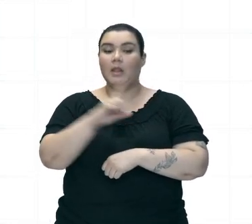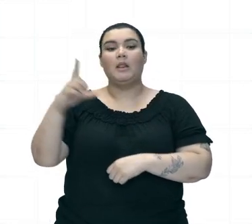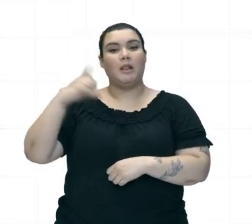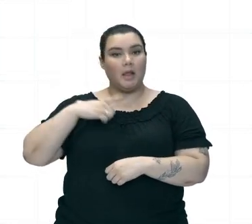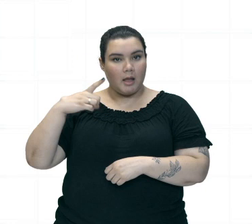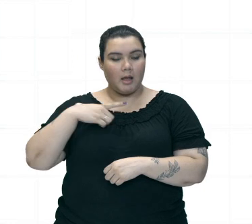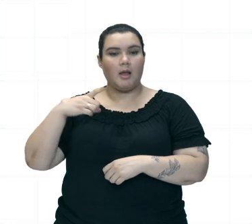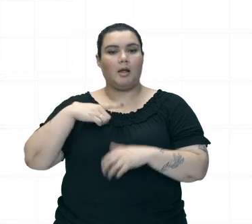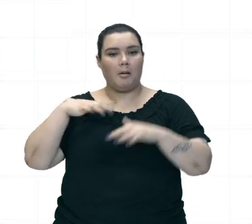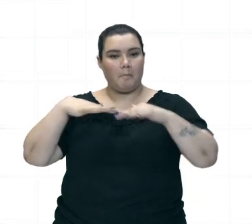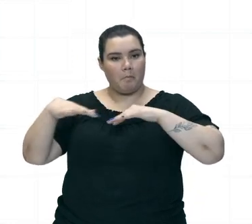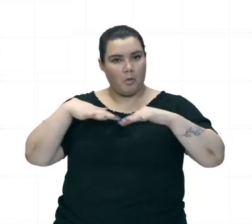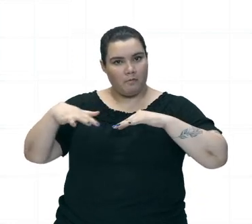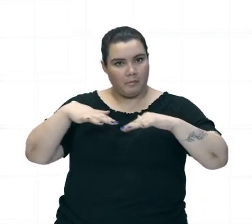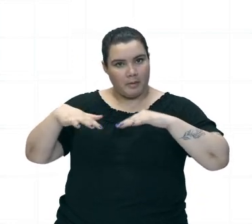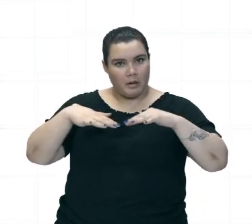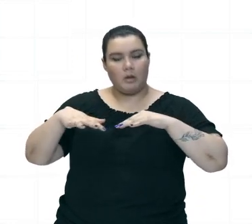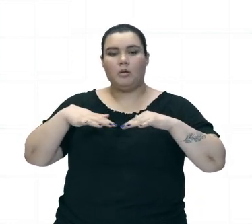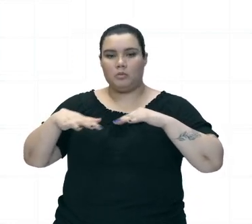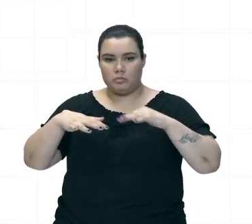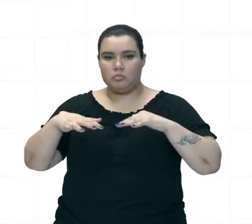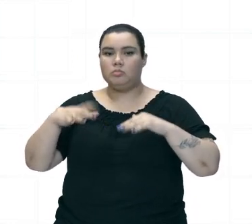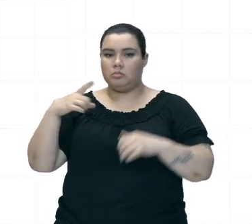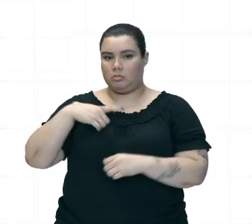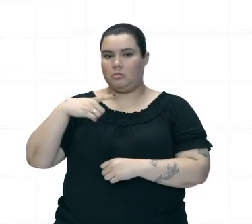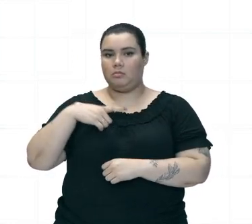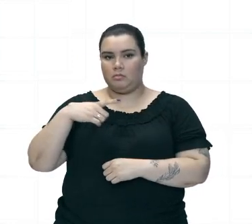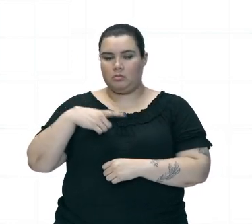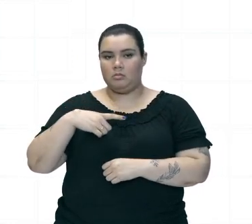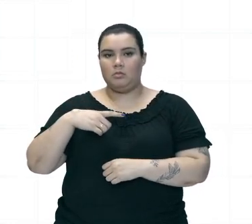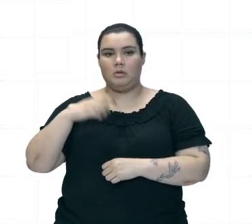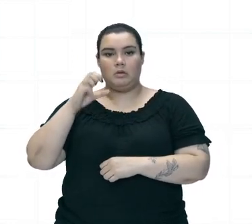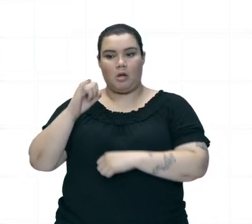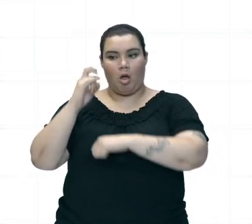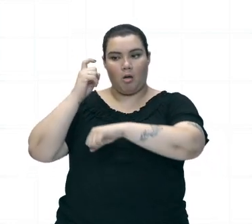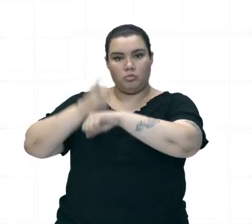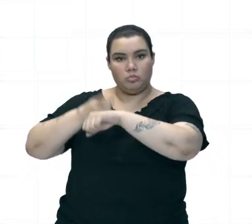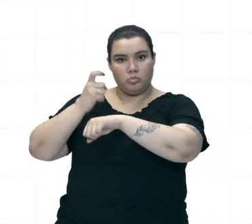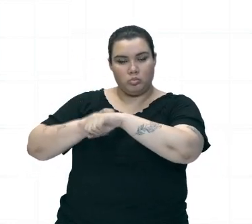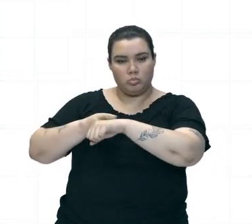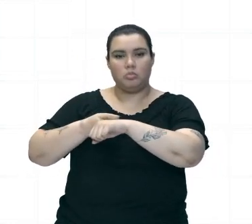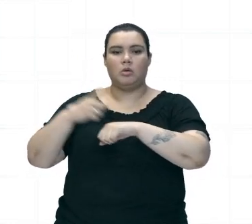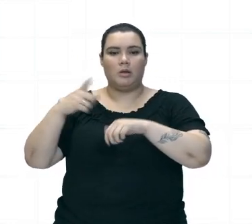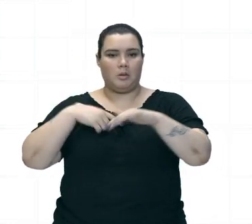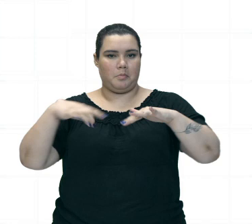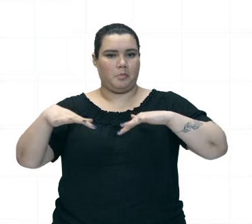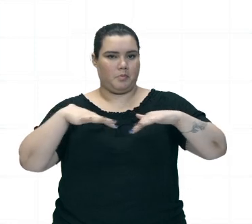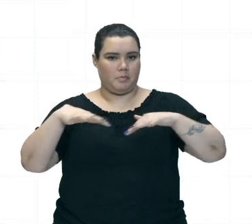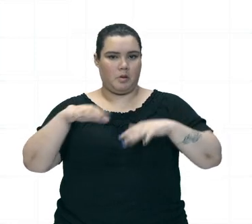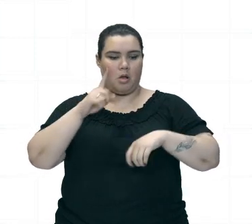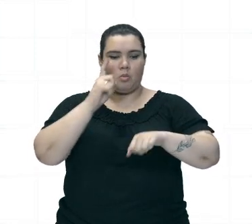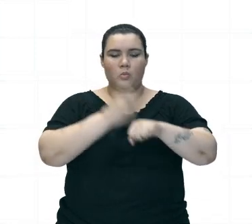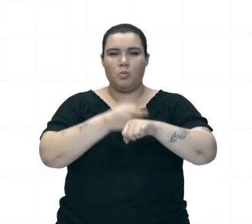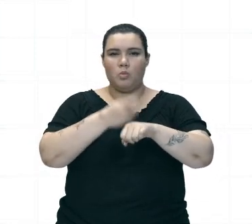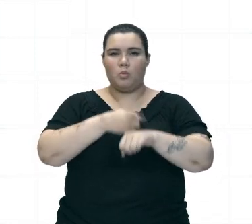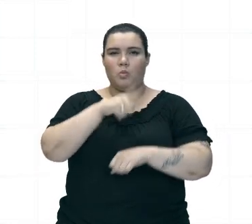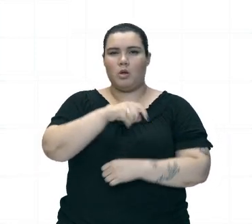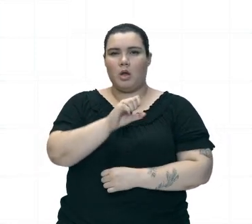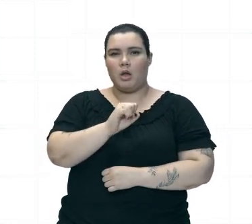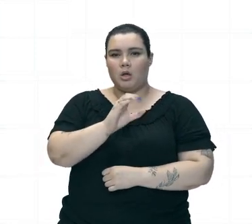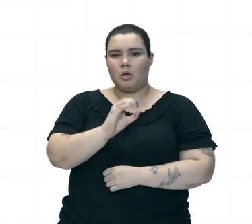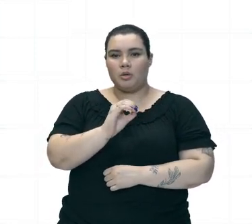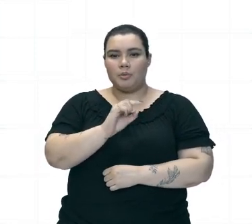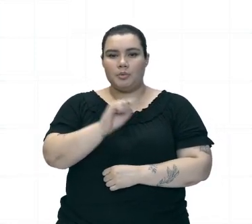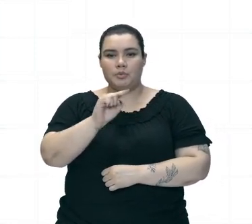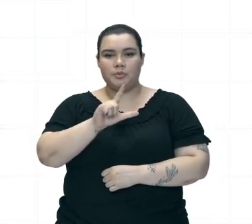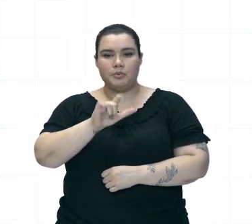Estamos nos Movendo Qualquer Estado Sólido Ele ainda Estar Em movimento Note Aqui